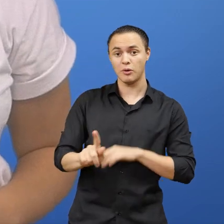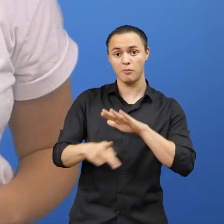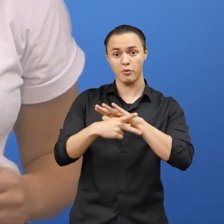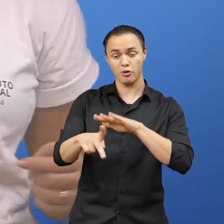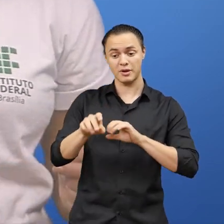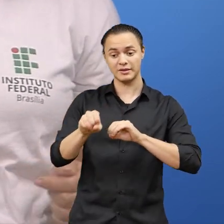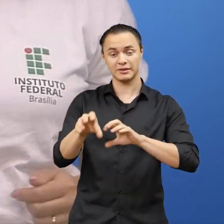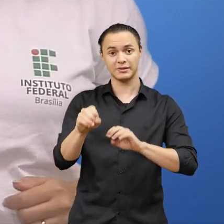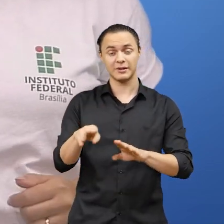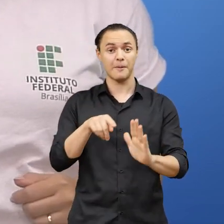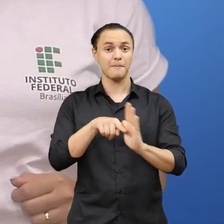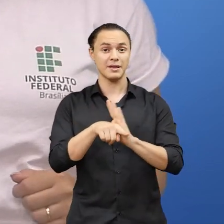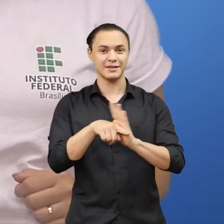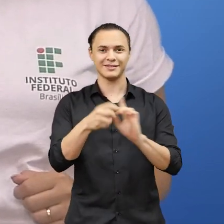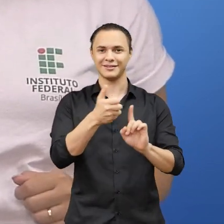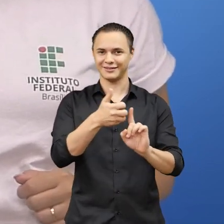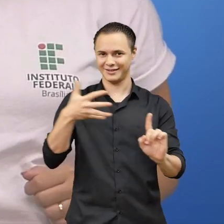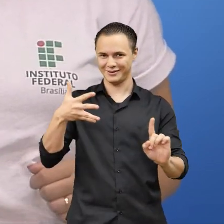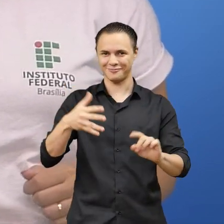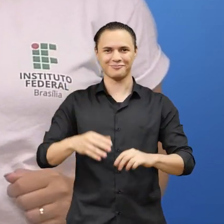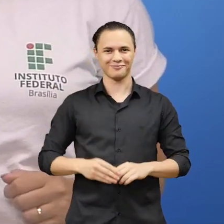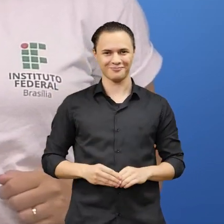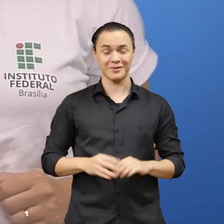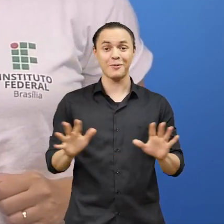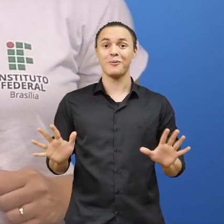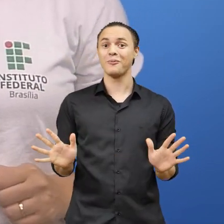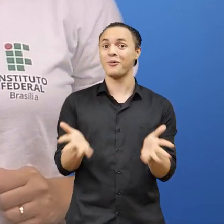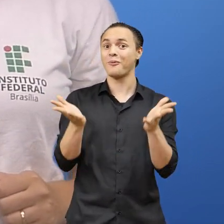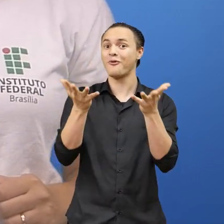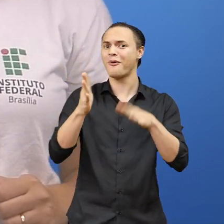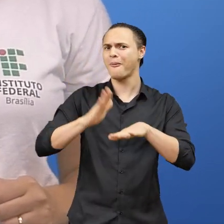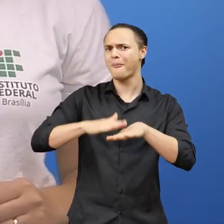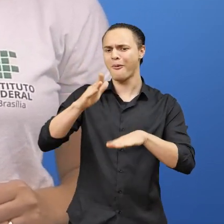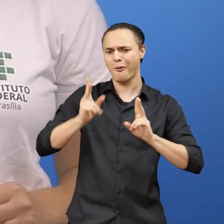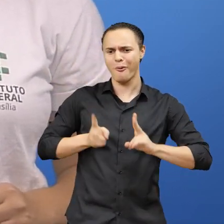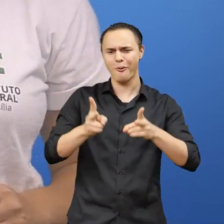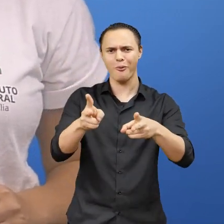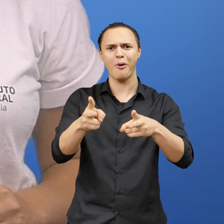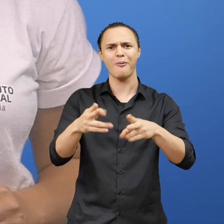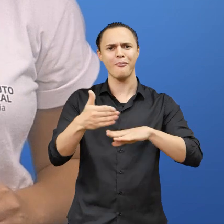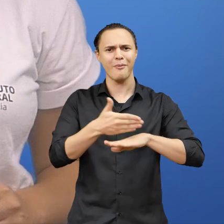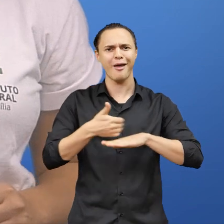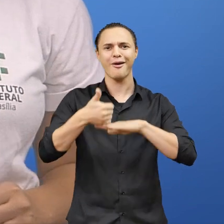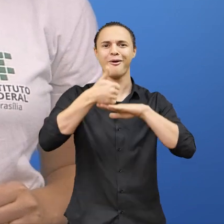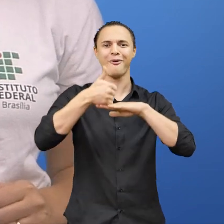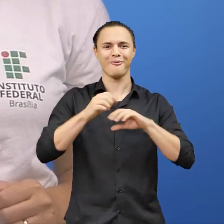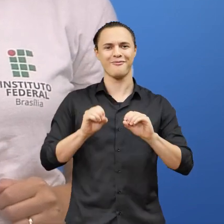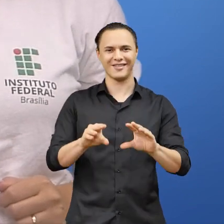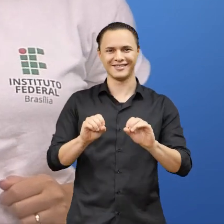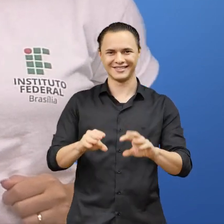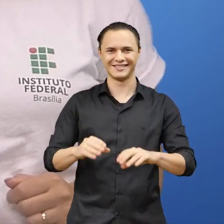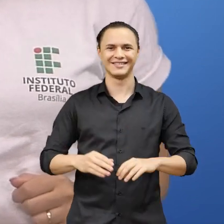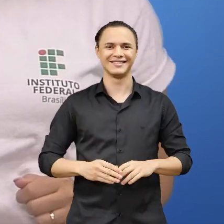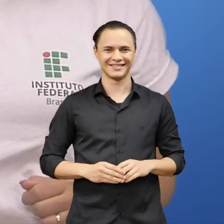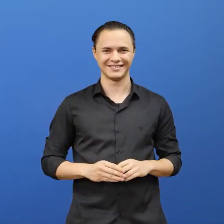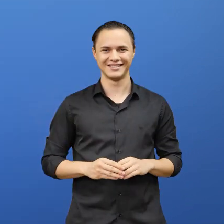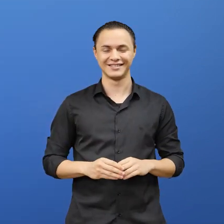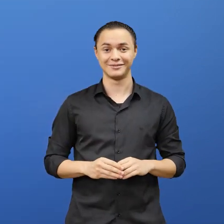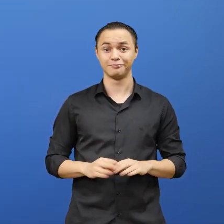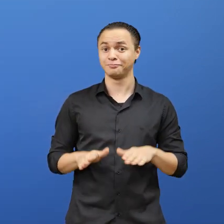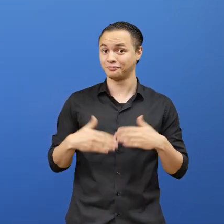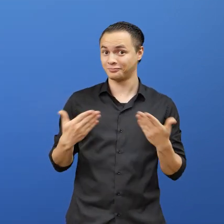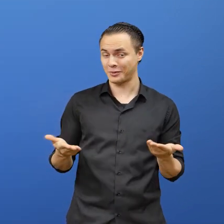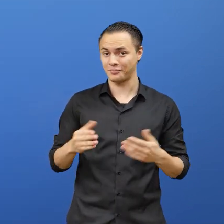do ensino, da pesquisa e da extensão, e promover a contínua busca e melhoria da qualidade da educação superior.